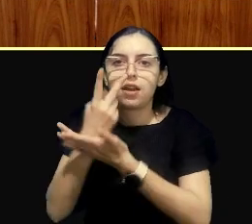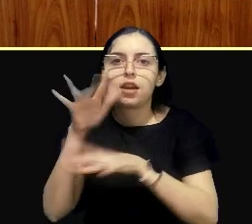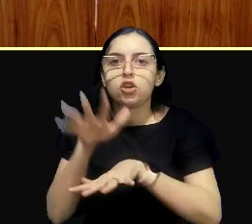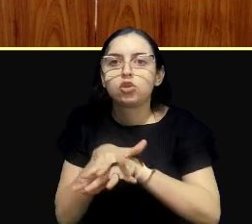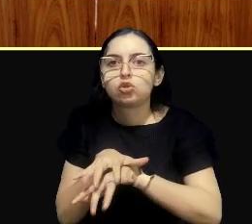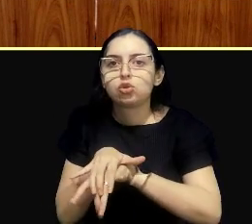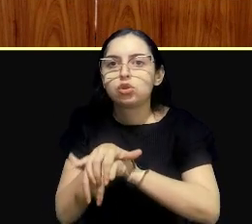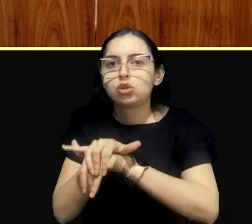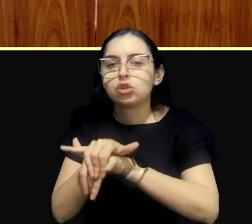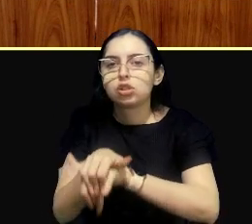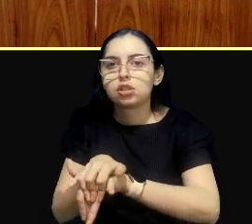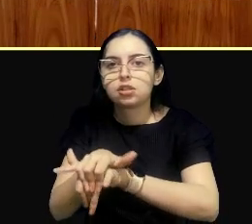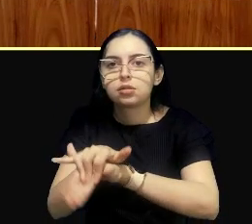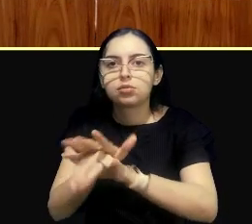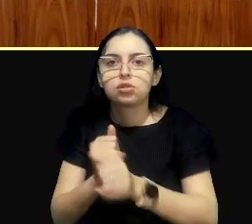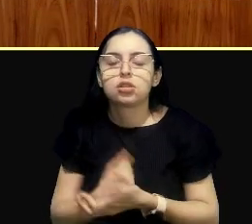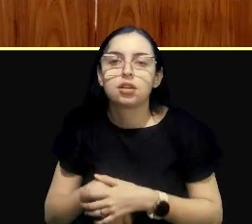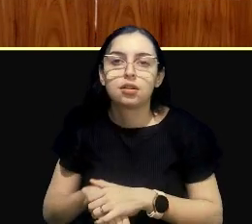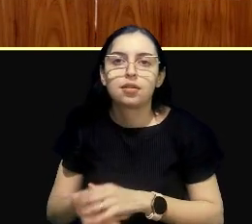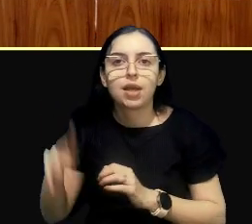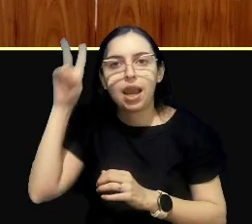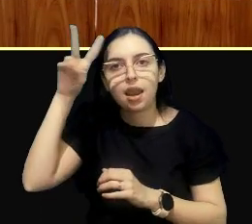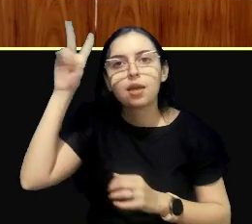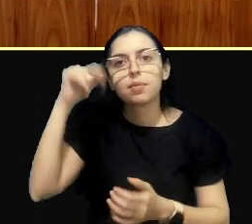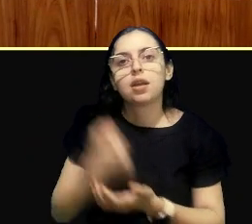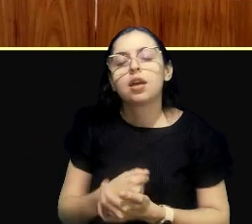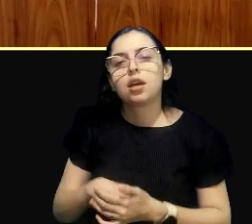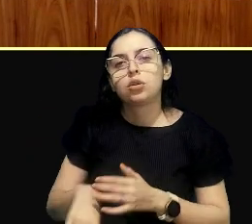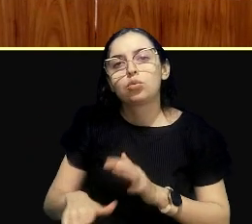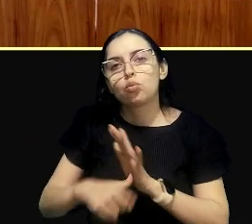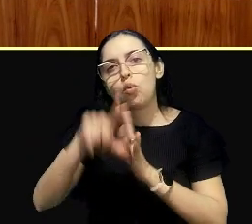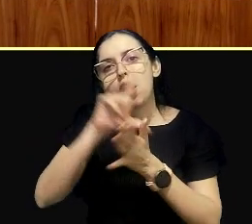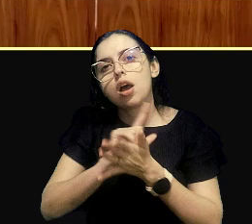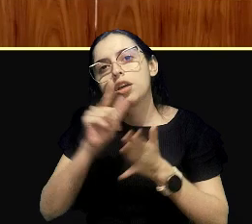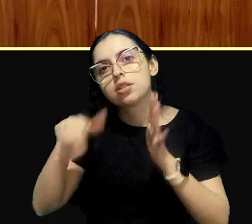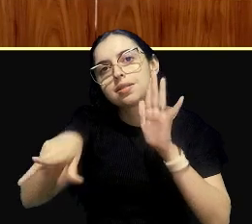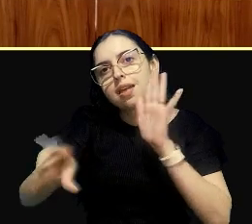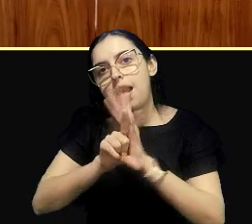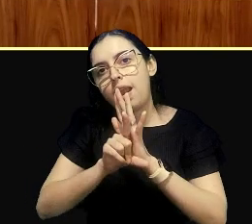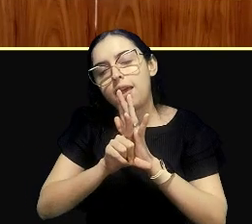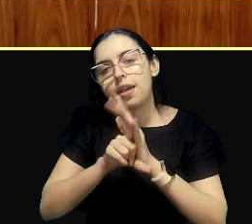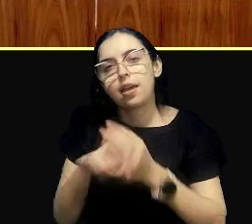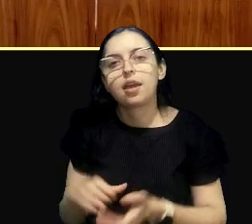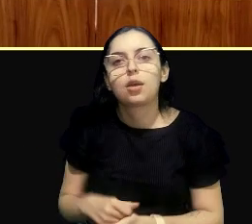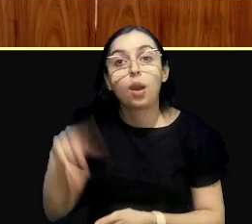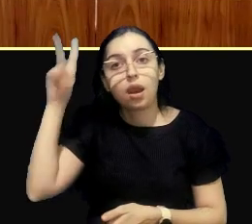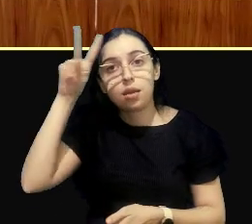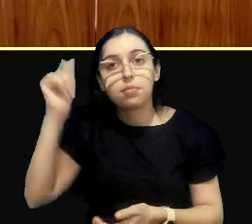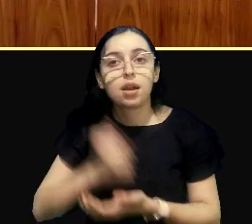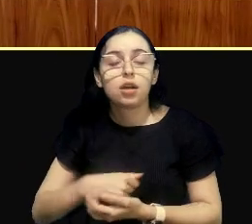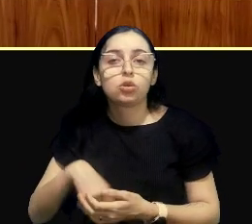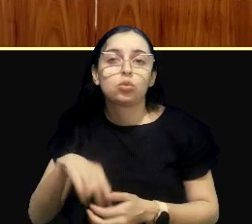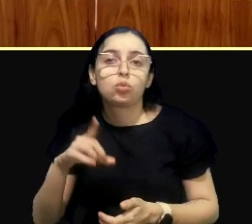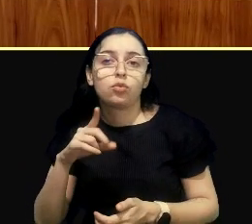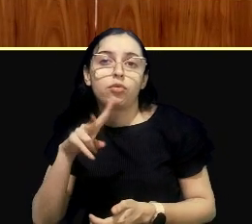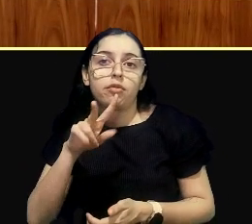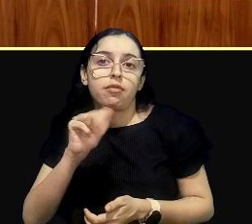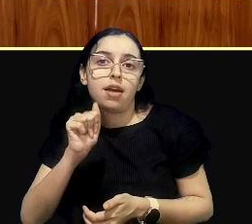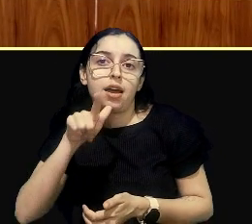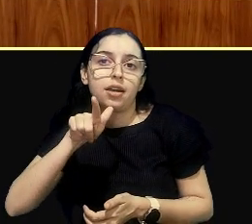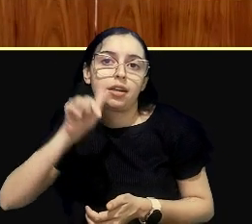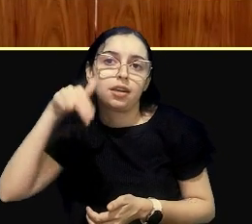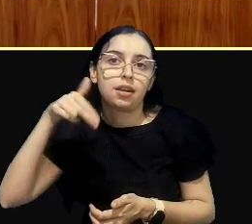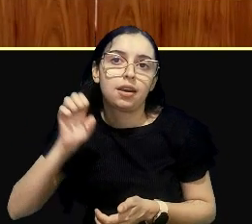Hoje a professora já foi lembrada pelo professor Wagner, e agora o professor Davi também traz, é esse